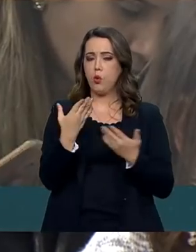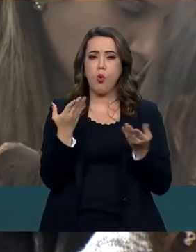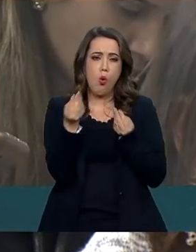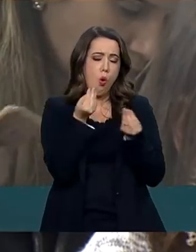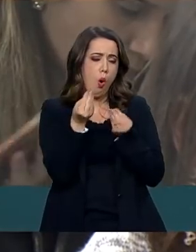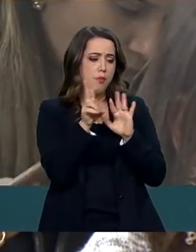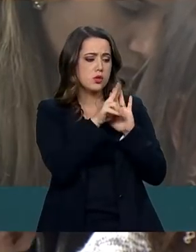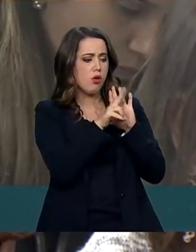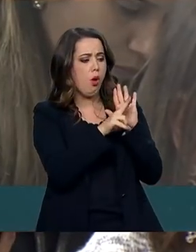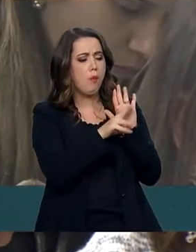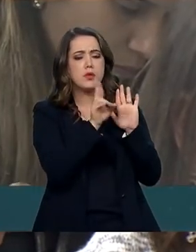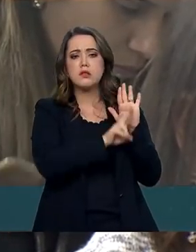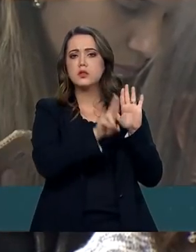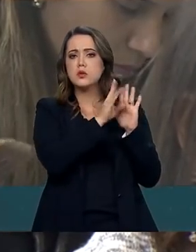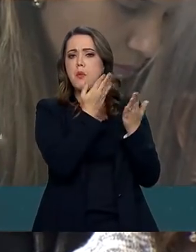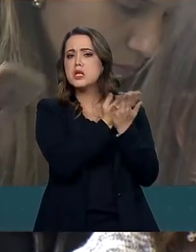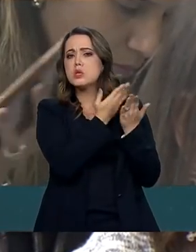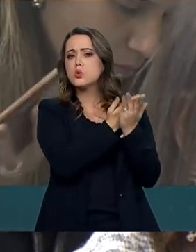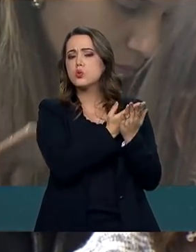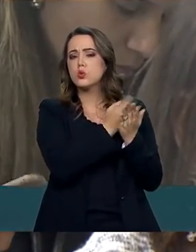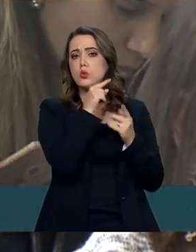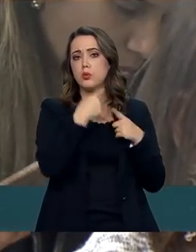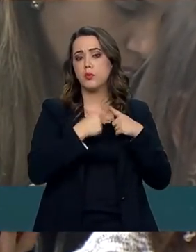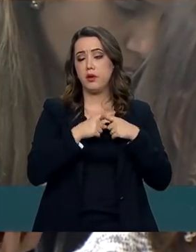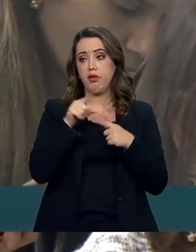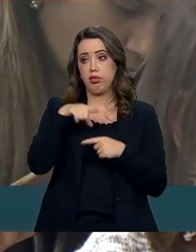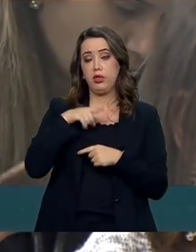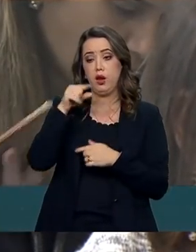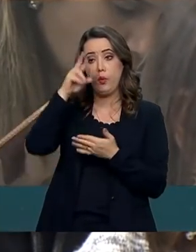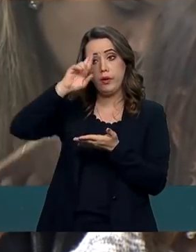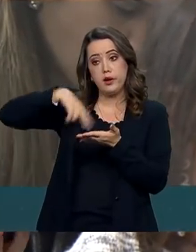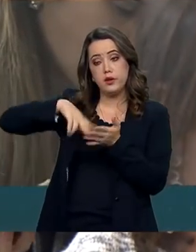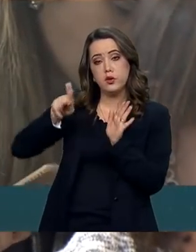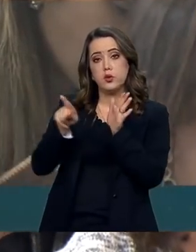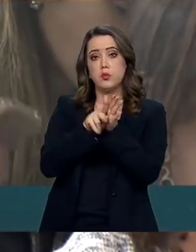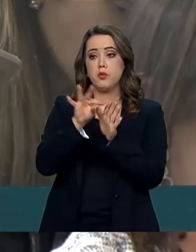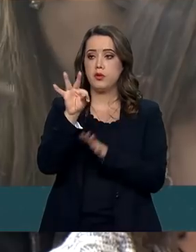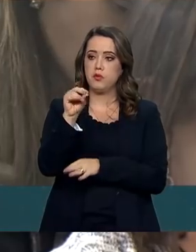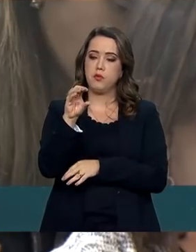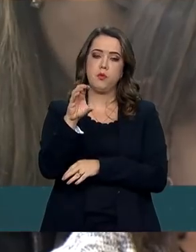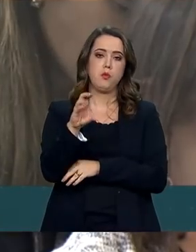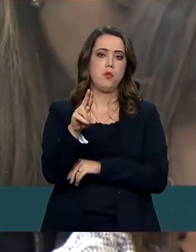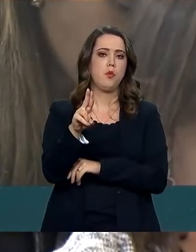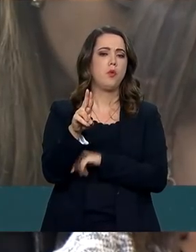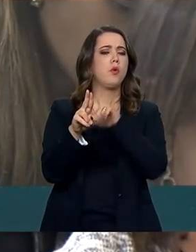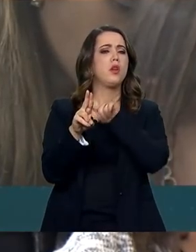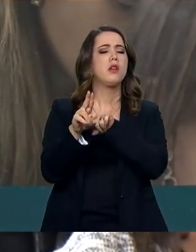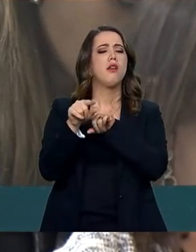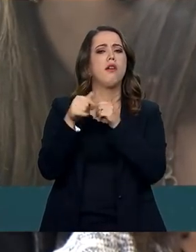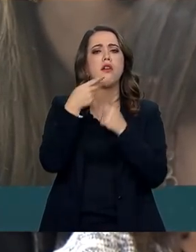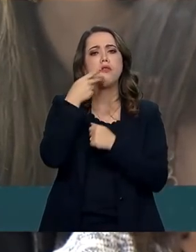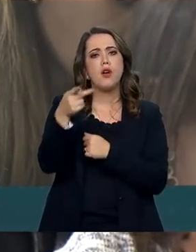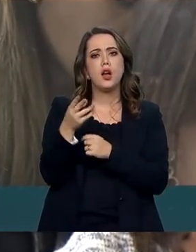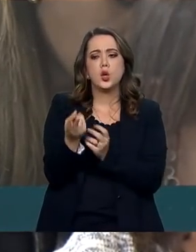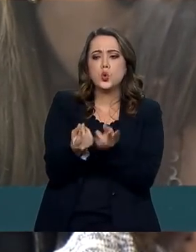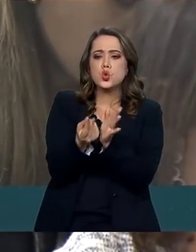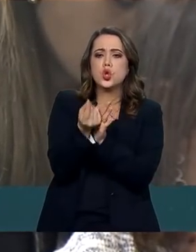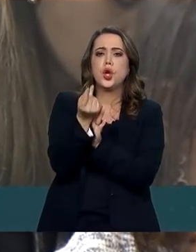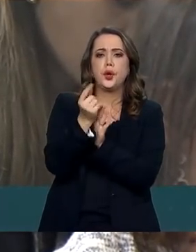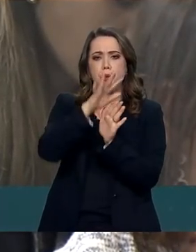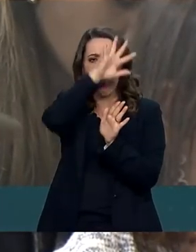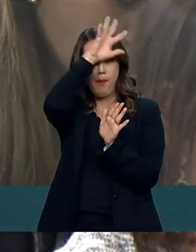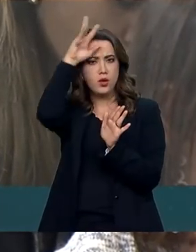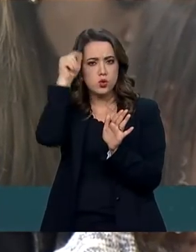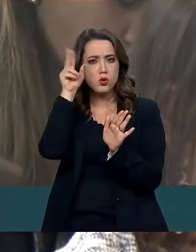técnicos foram utilizados, então, já que existe esse relatório do TCU que fala que o fundo está sendo utilizado de maneira